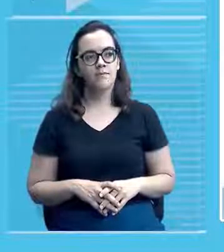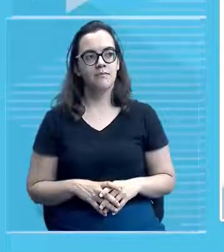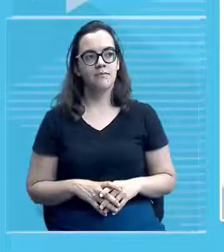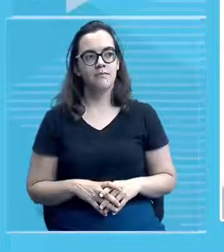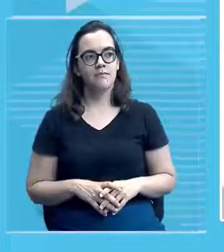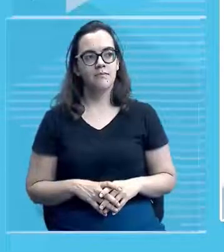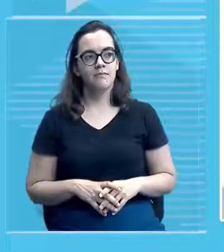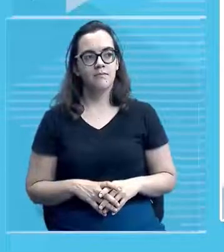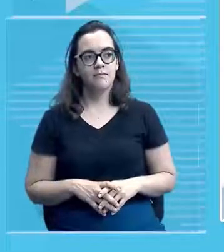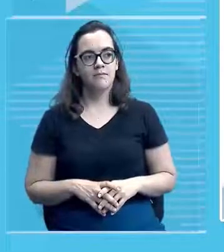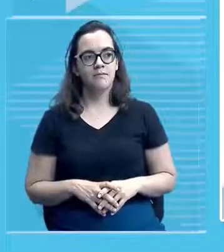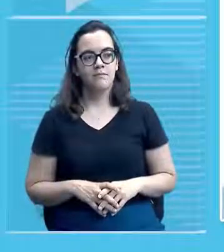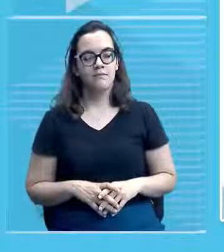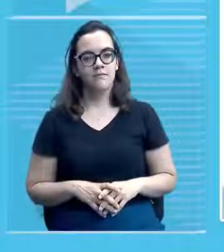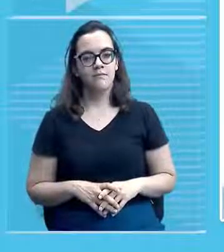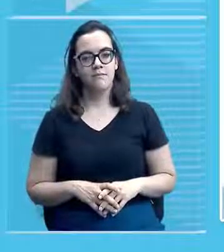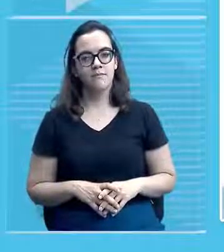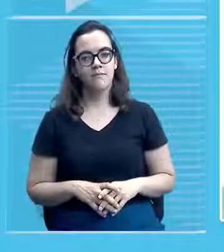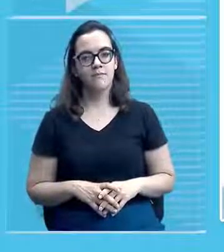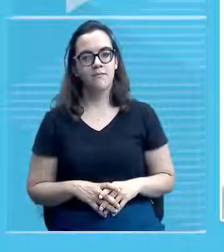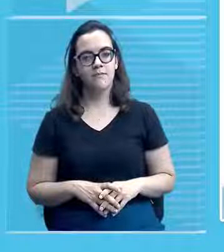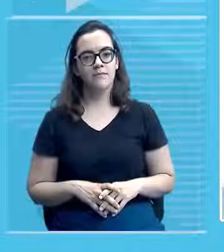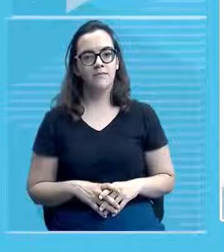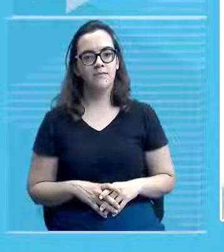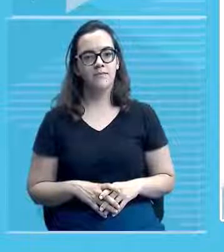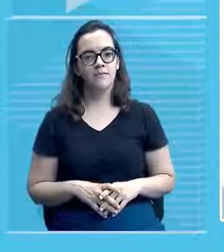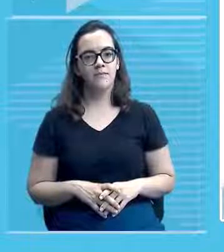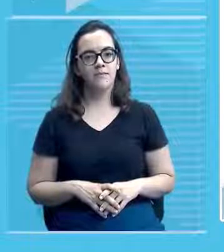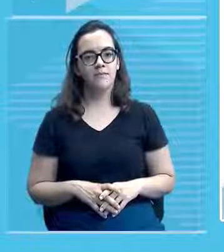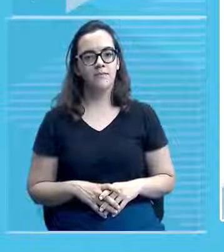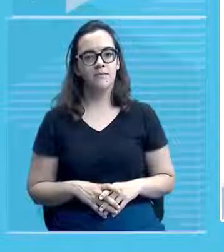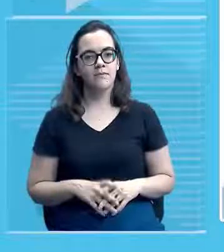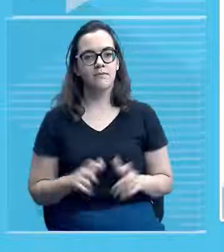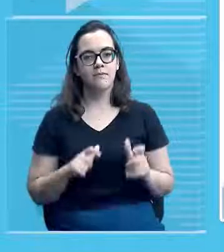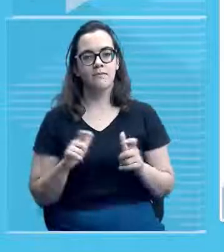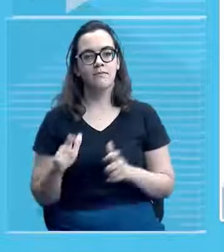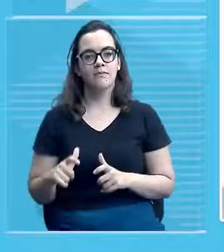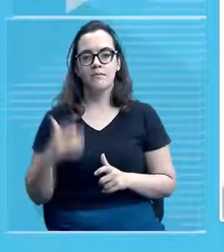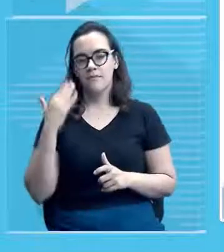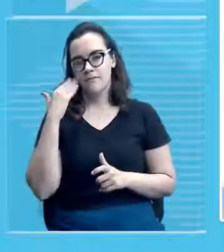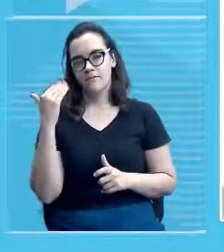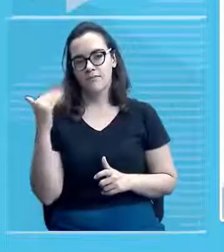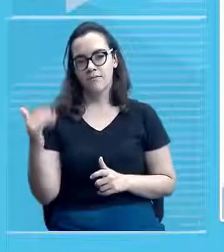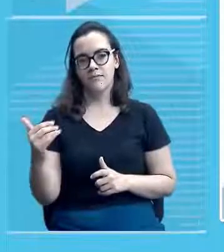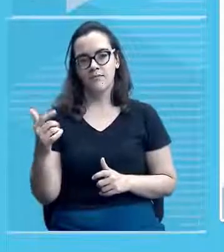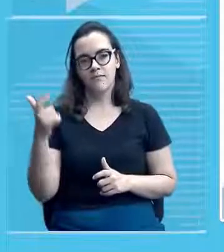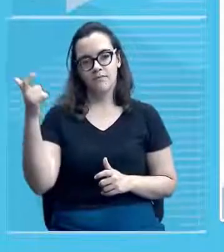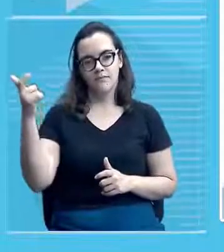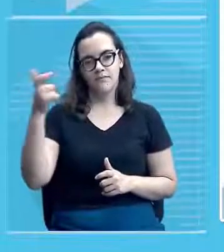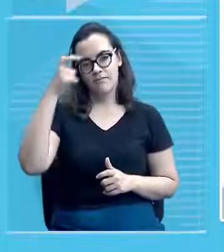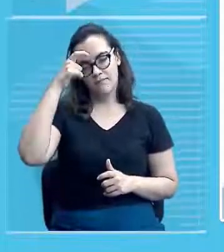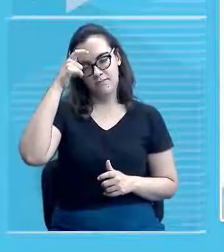localizado em Floriano né? Princesinha do Sul as margens aí do rio Parnaíba